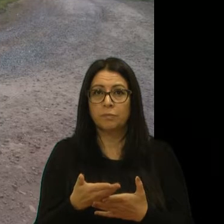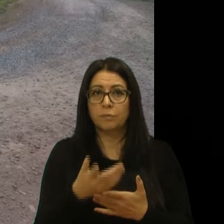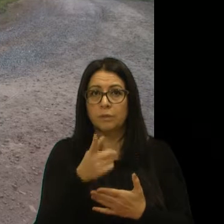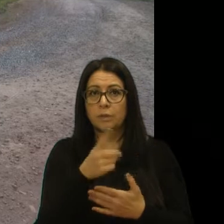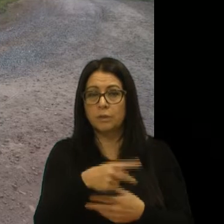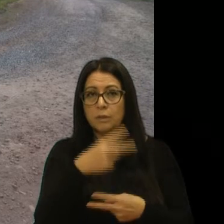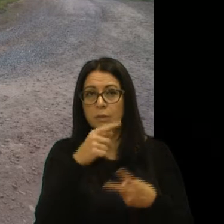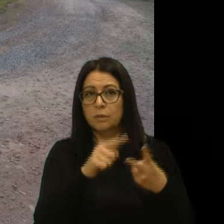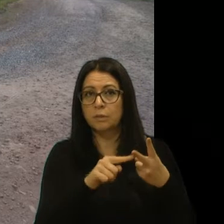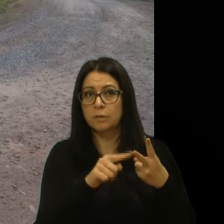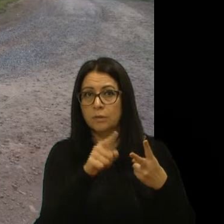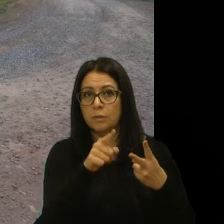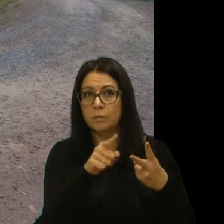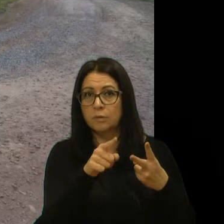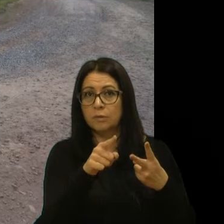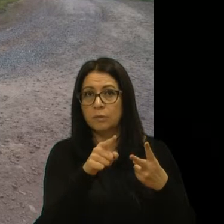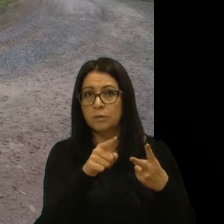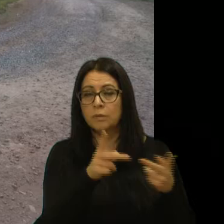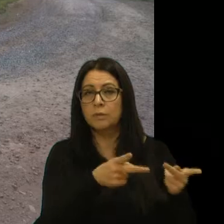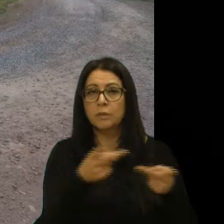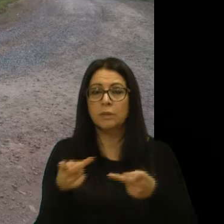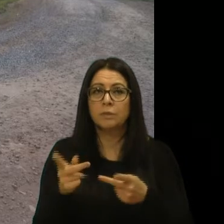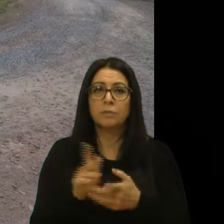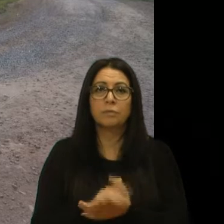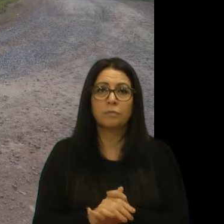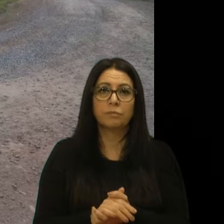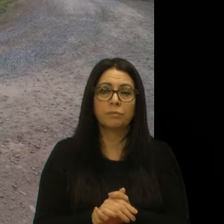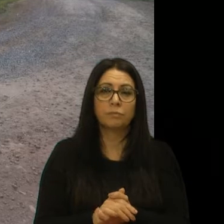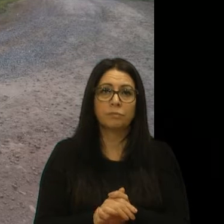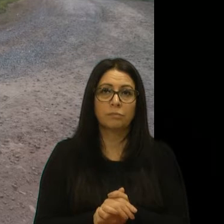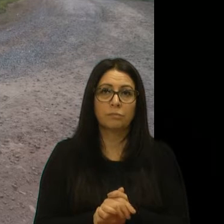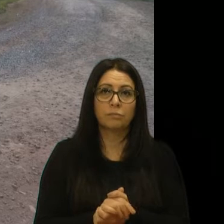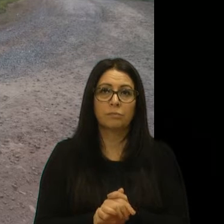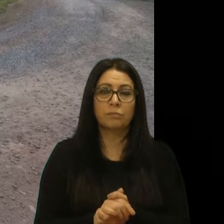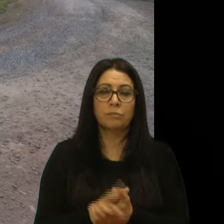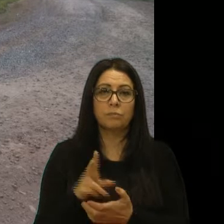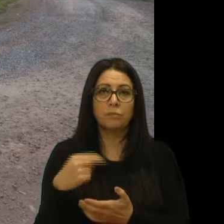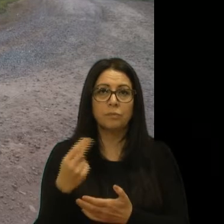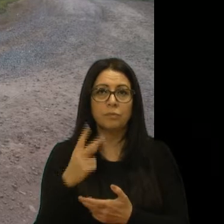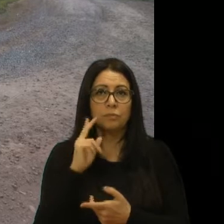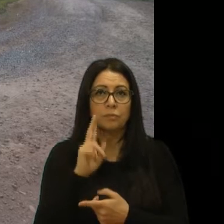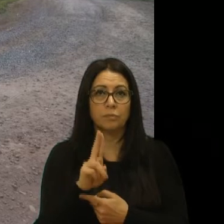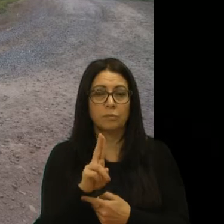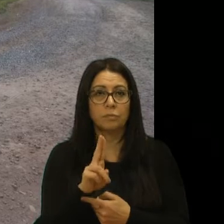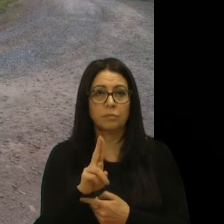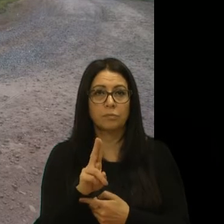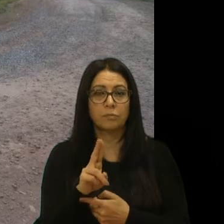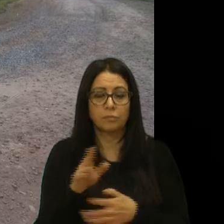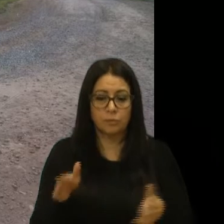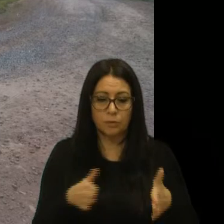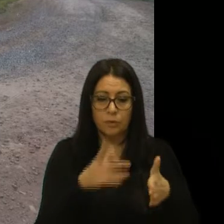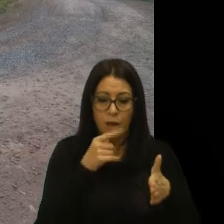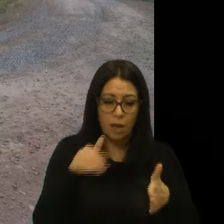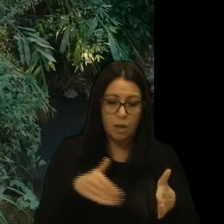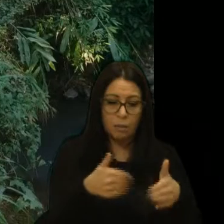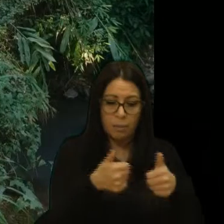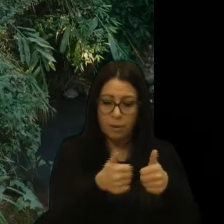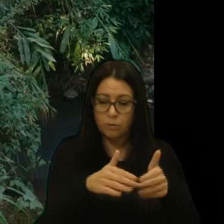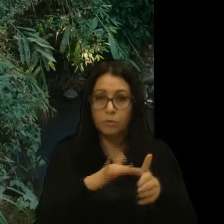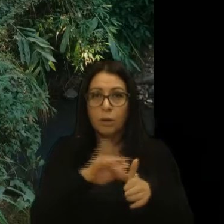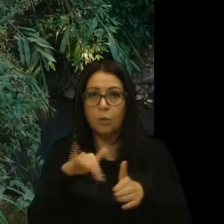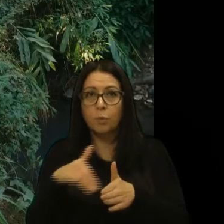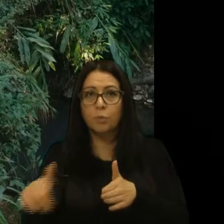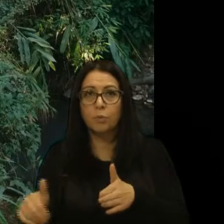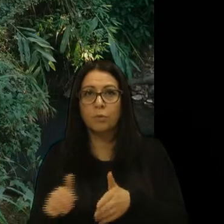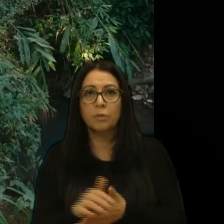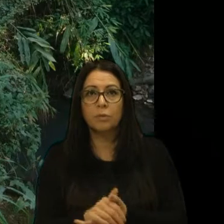segunda, na segunda visita, temos aí, é uma que, que nós precisamos, que tem um riacho, que corre na beira da estrada, temos